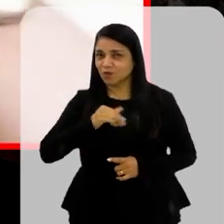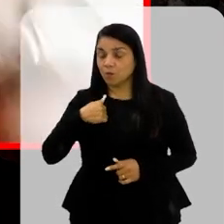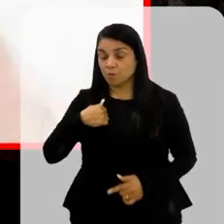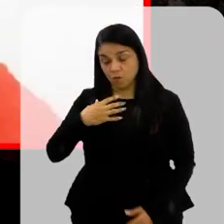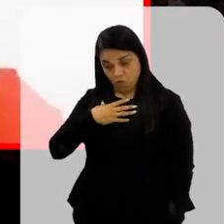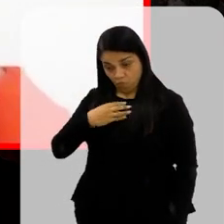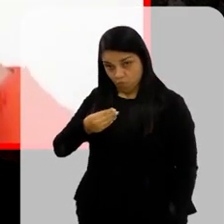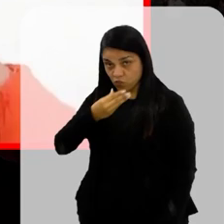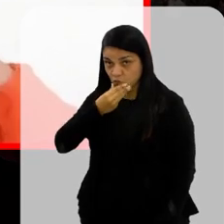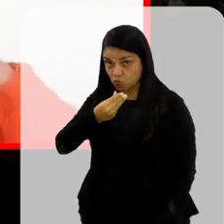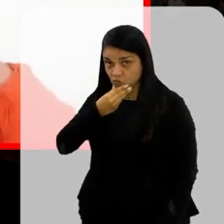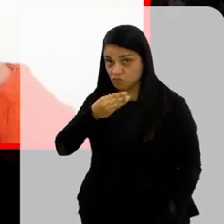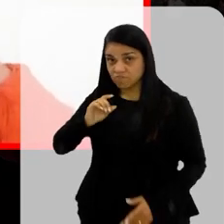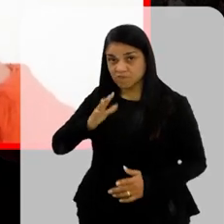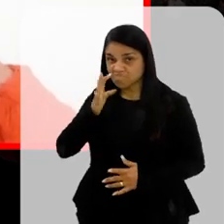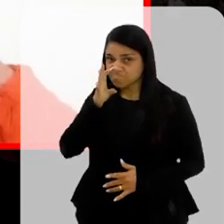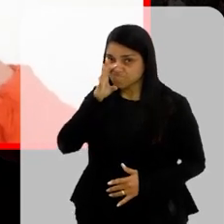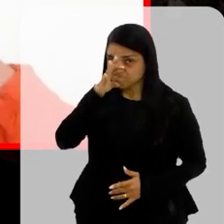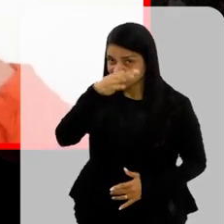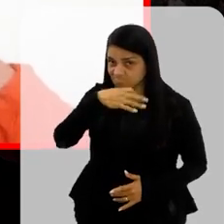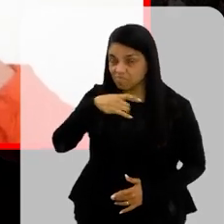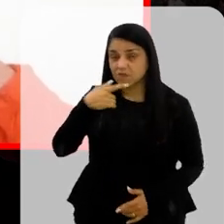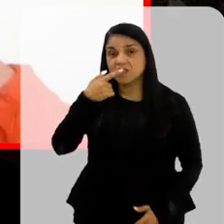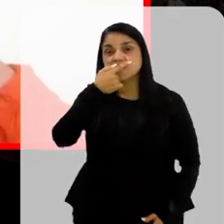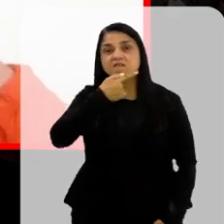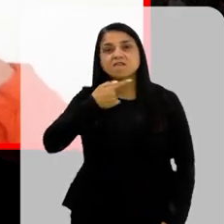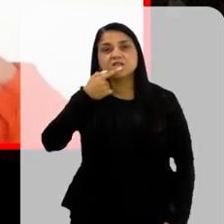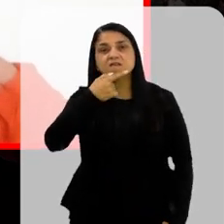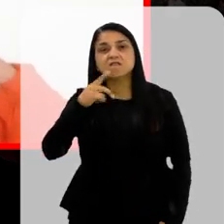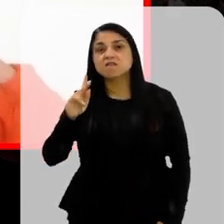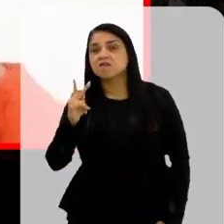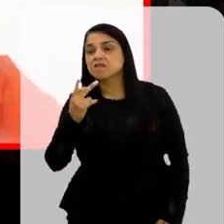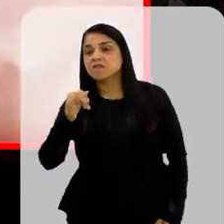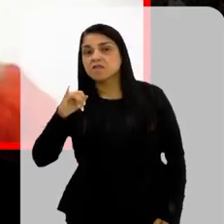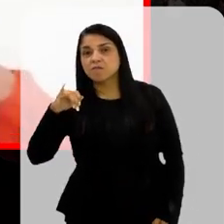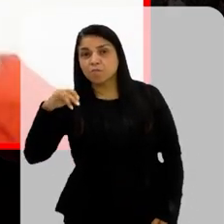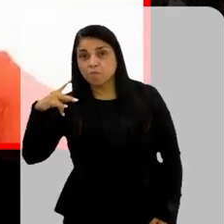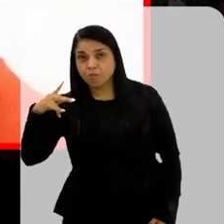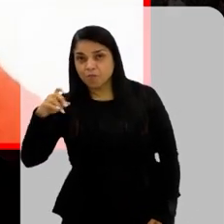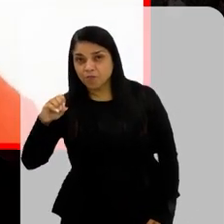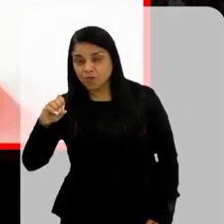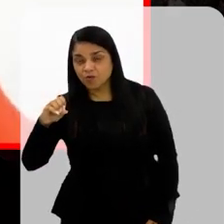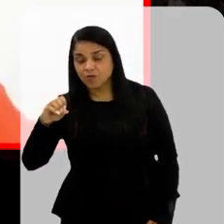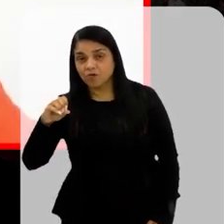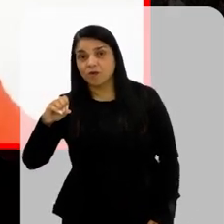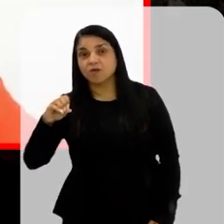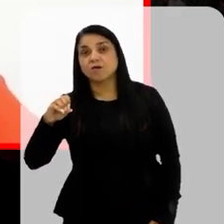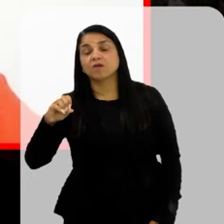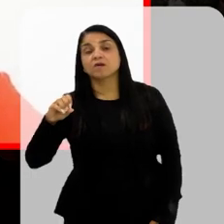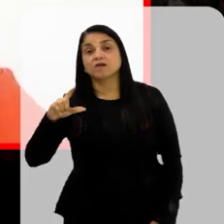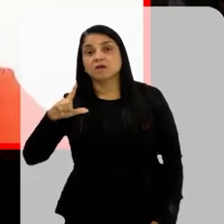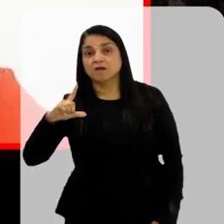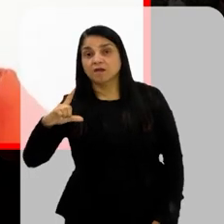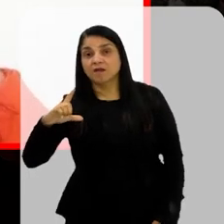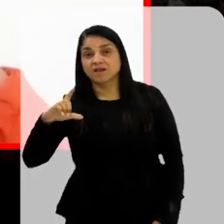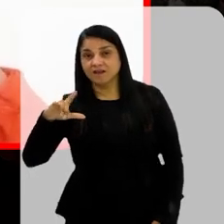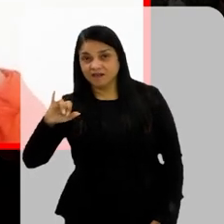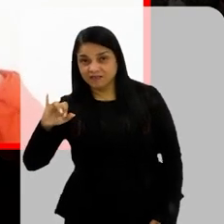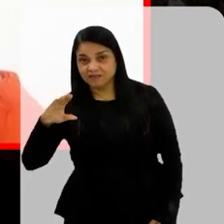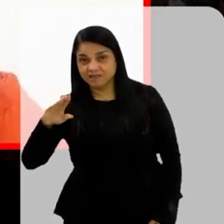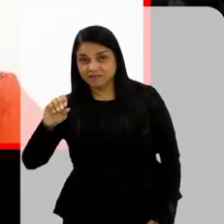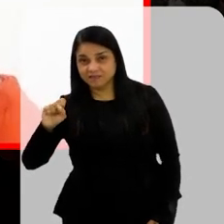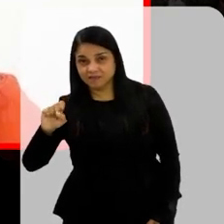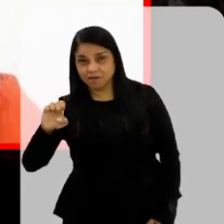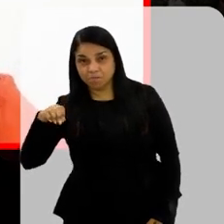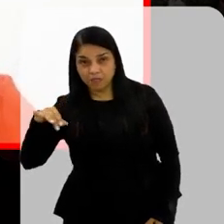Matheus Ele é muito resistente A hipoglicemia Ele nunca teve Um desmaio Ele nunca teve Sintomas Existem